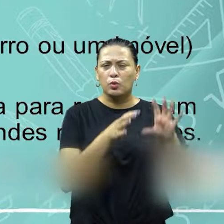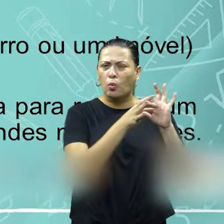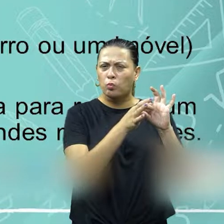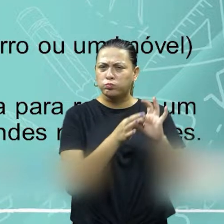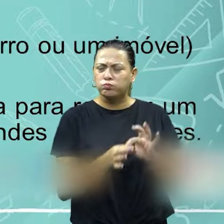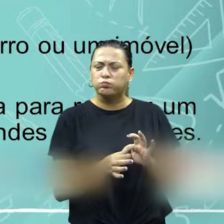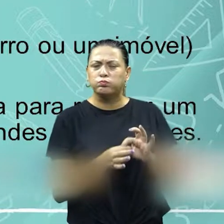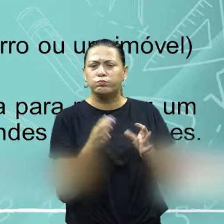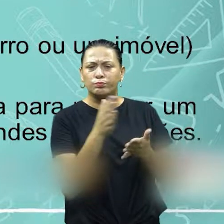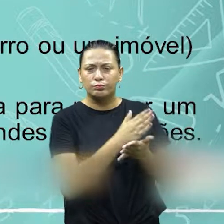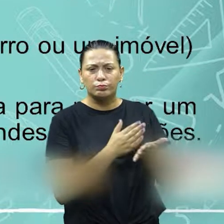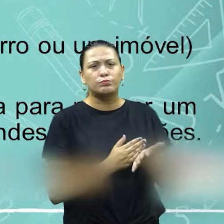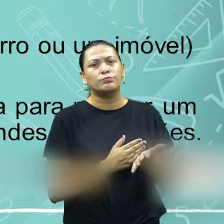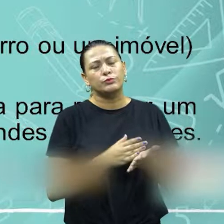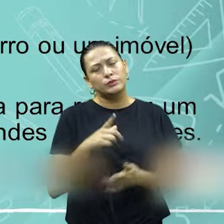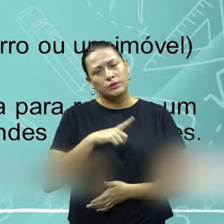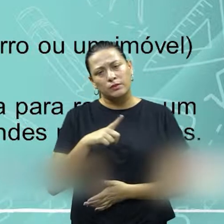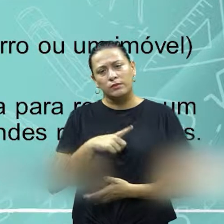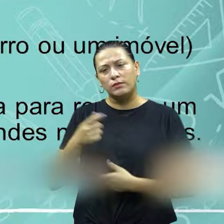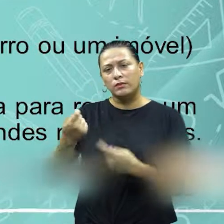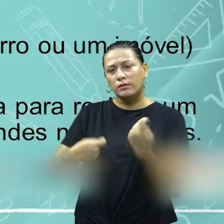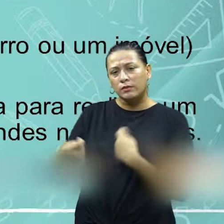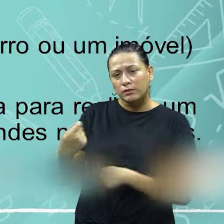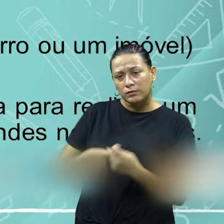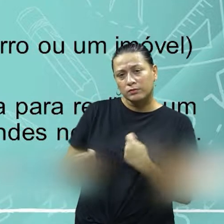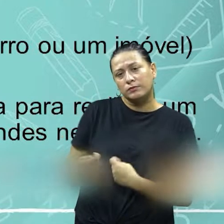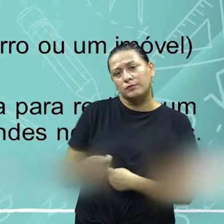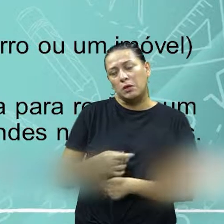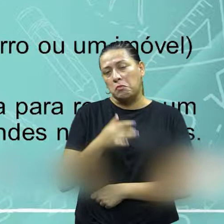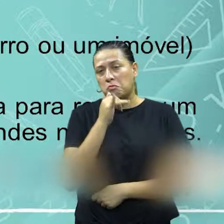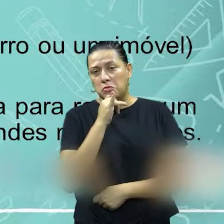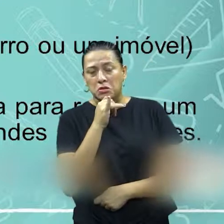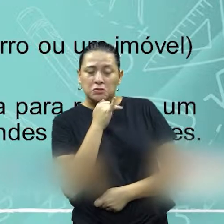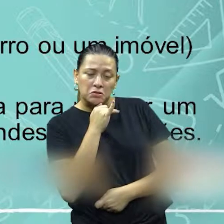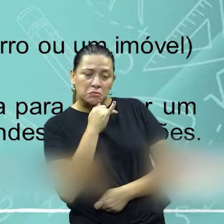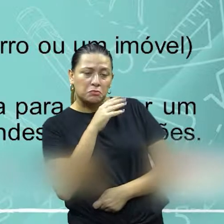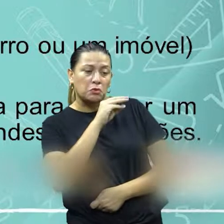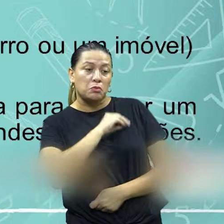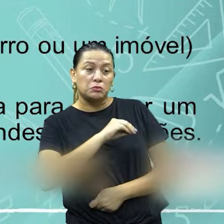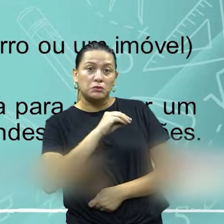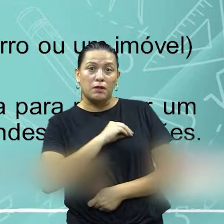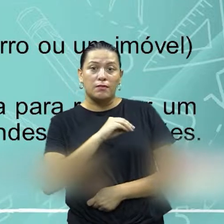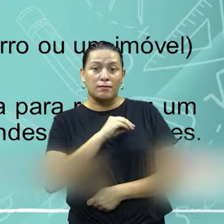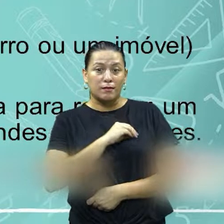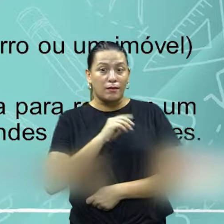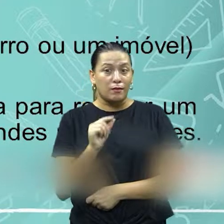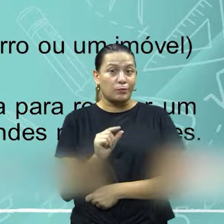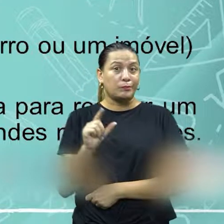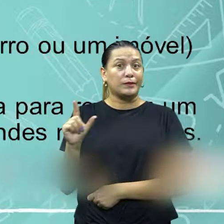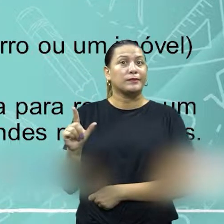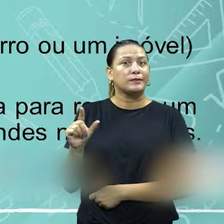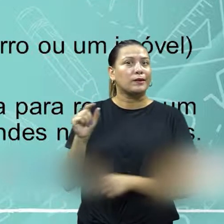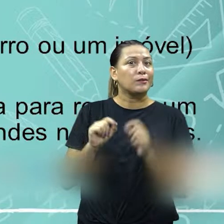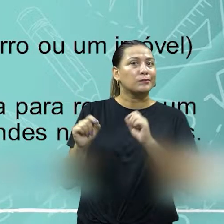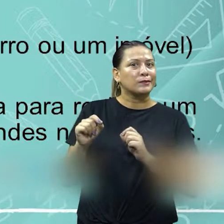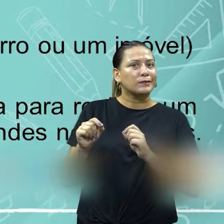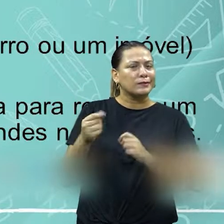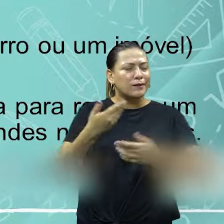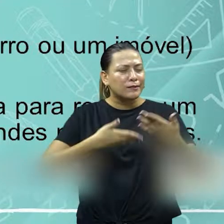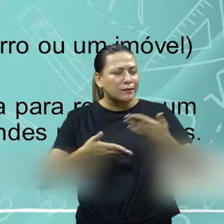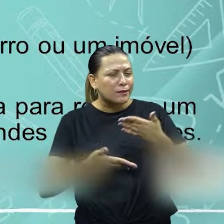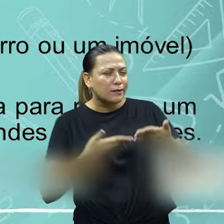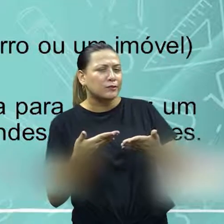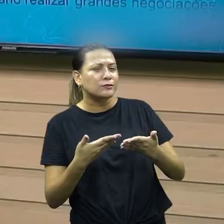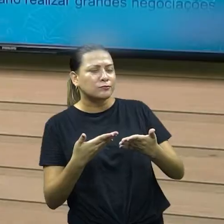envolve a negociação. Veja, se queremos um aumento de salário, buscamos a negociação entre os nossos